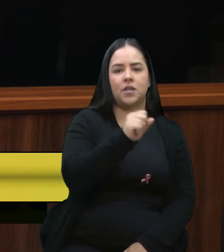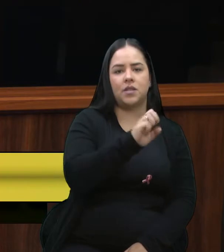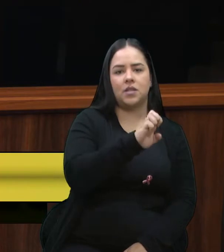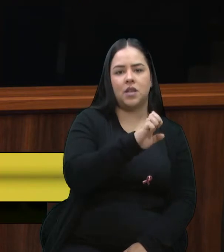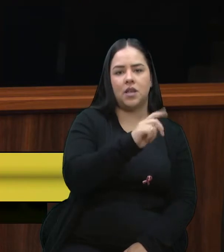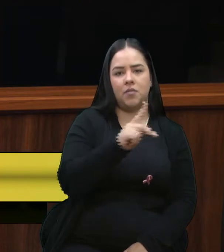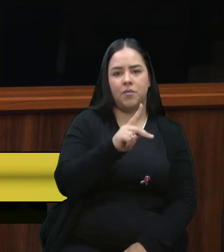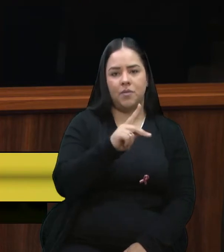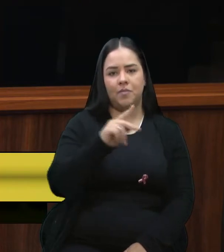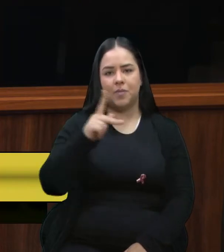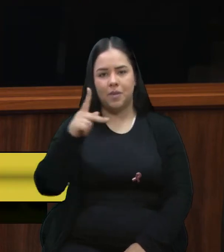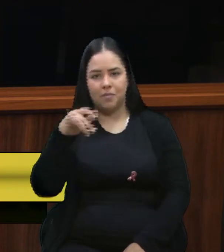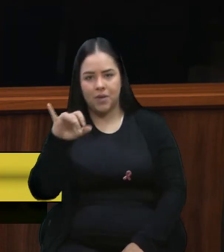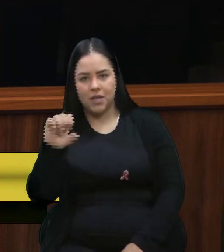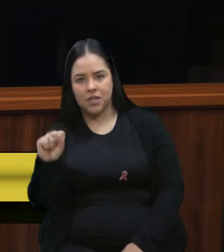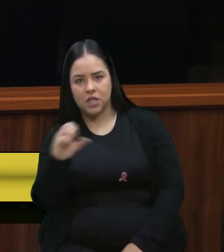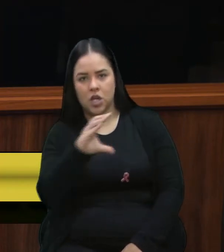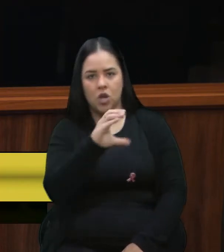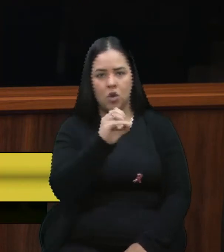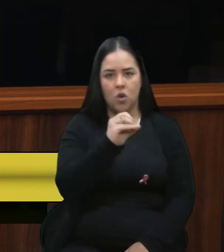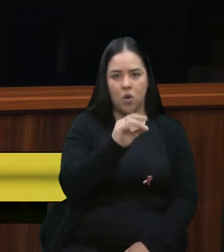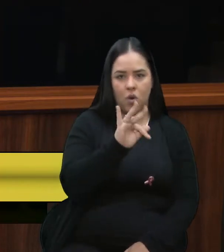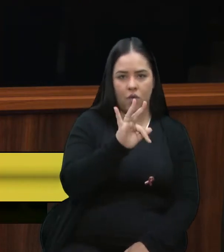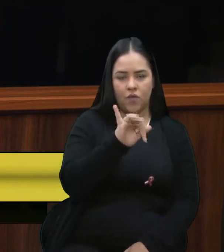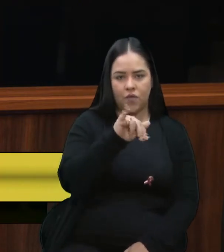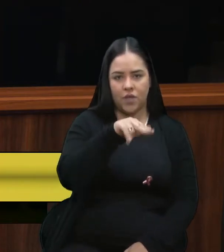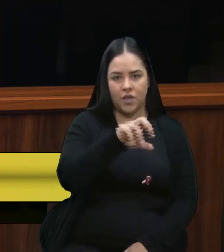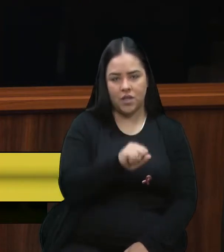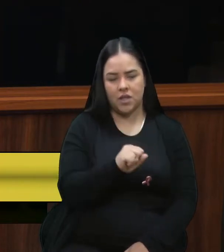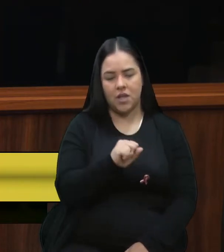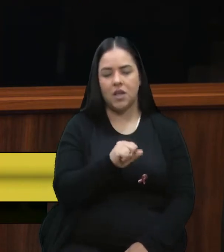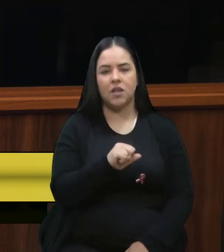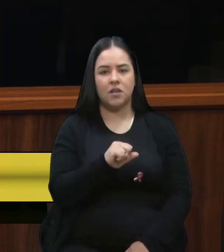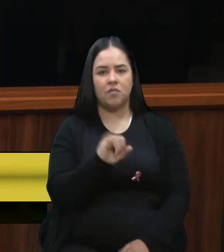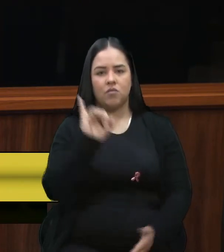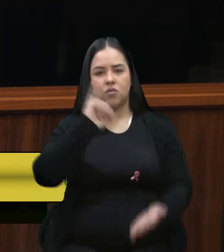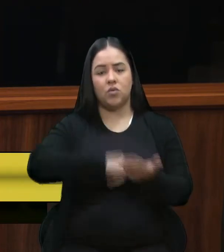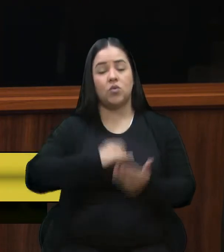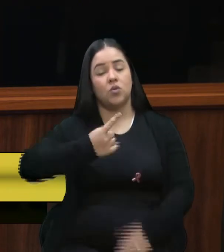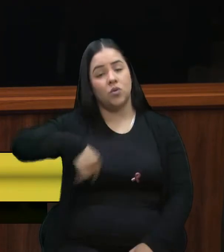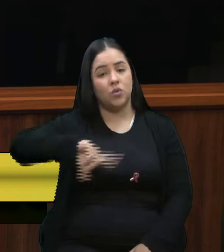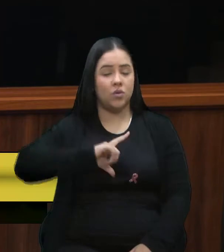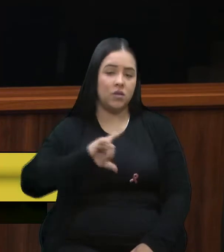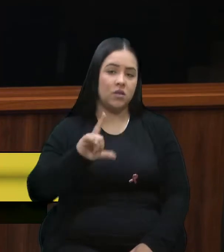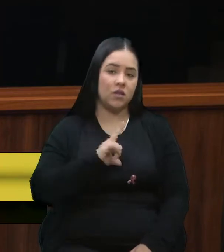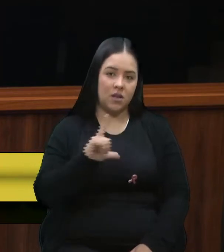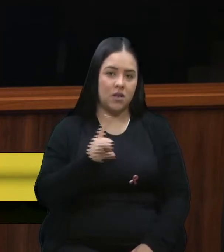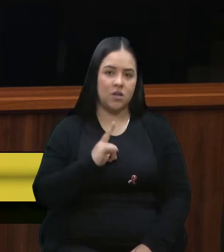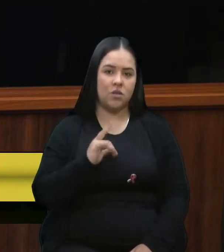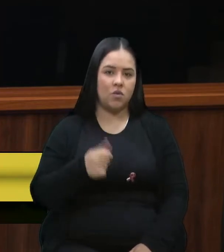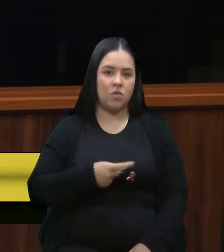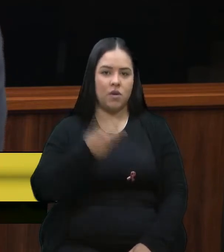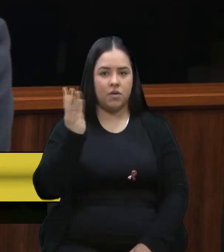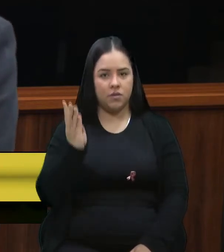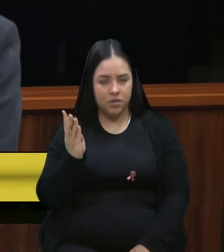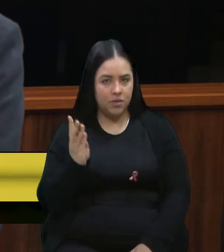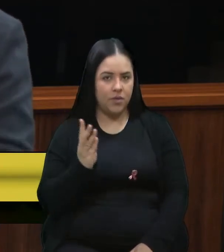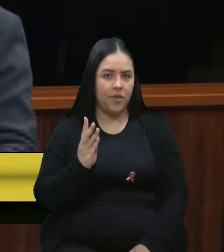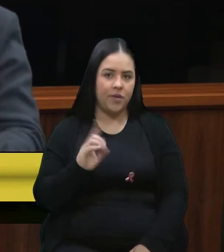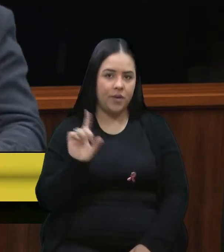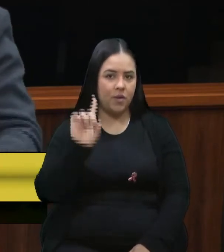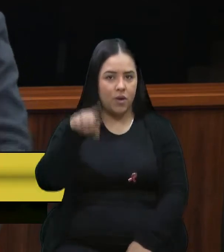10%, mais ou menos, de distribuição e revenda. Então, nós temos esses valores que incidem, não só o